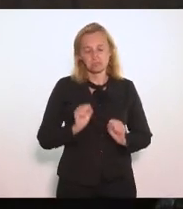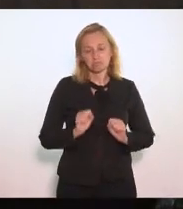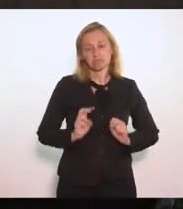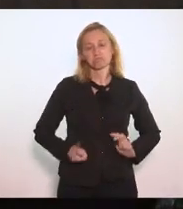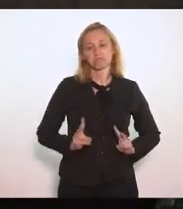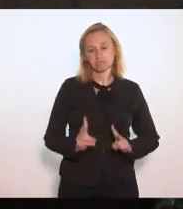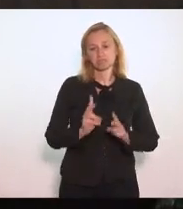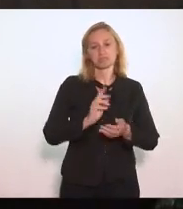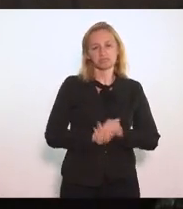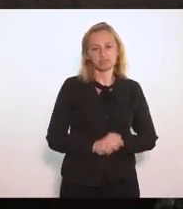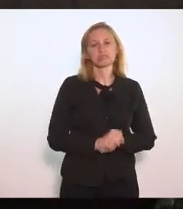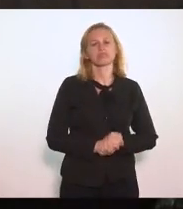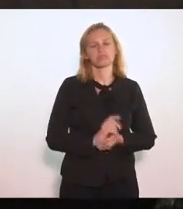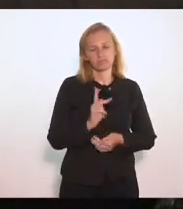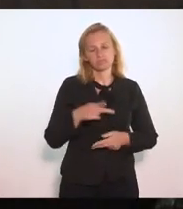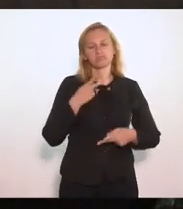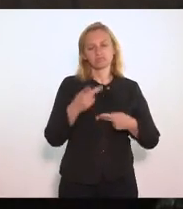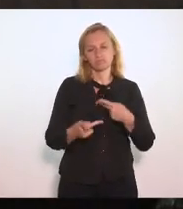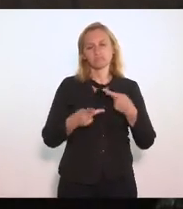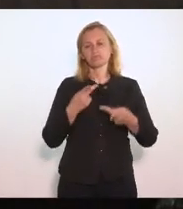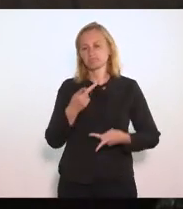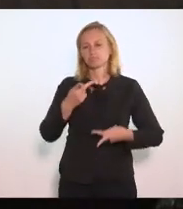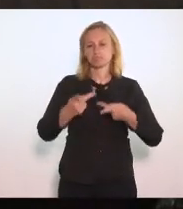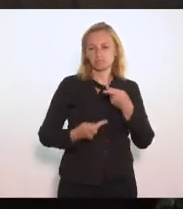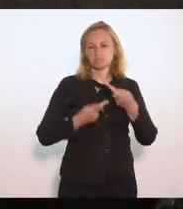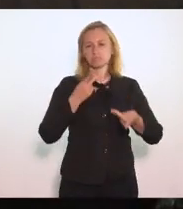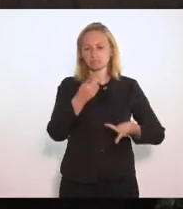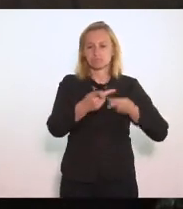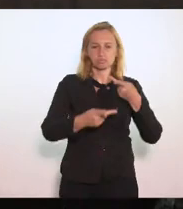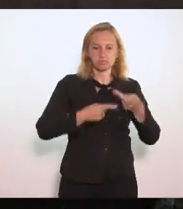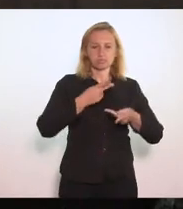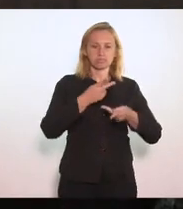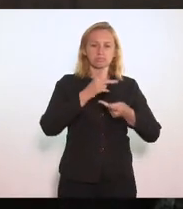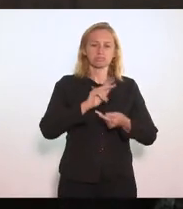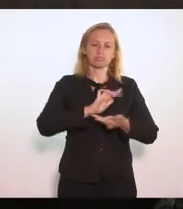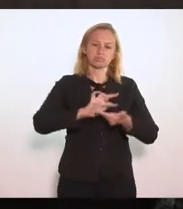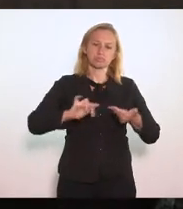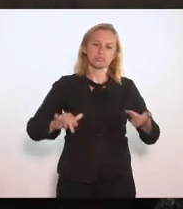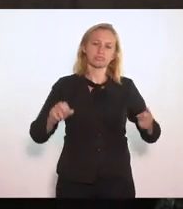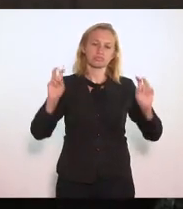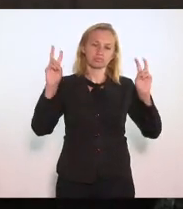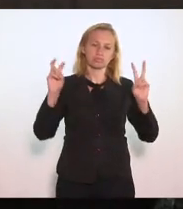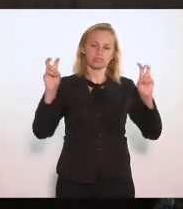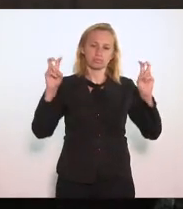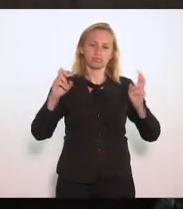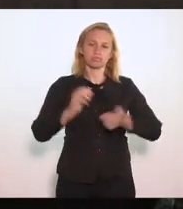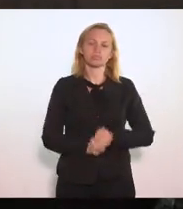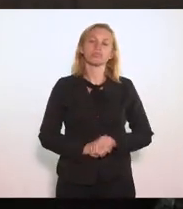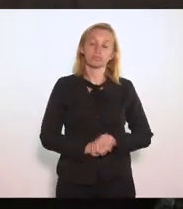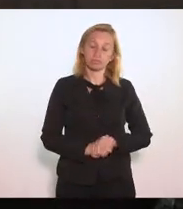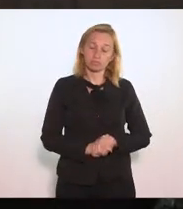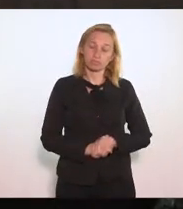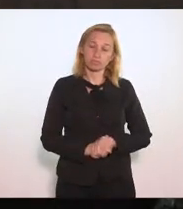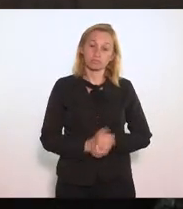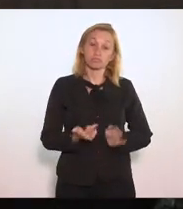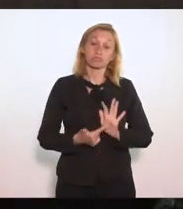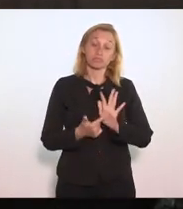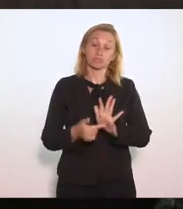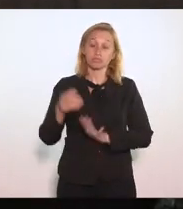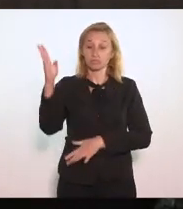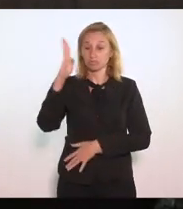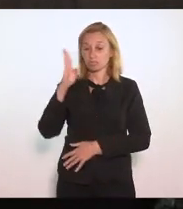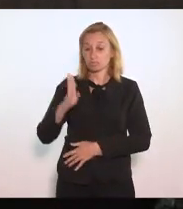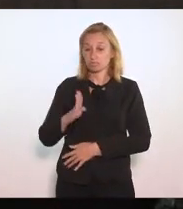Declinando aqui Vários indicadores Que colocam O Brasil